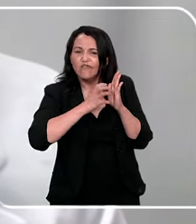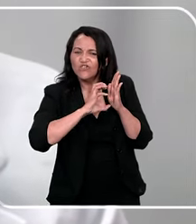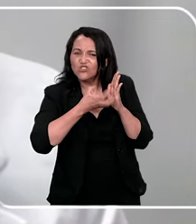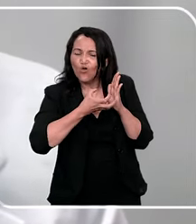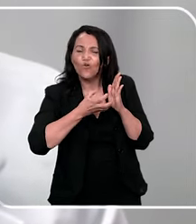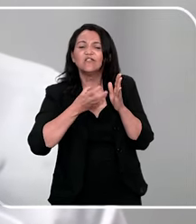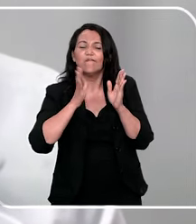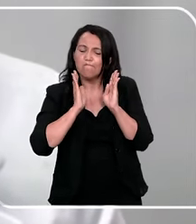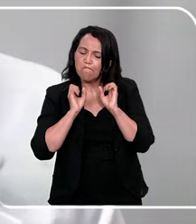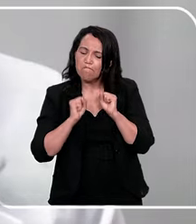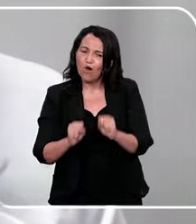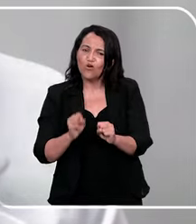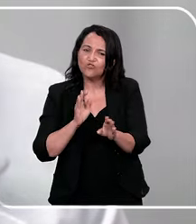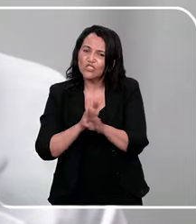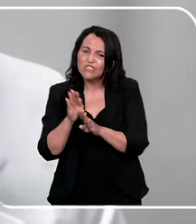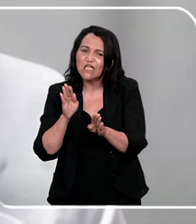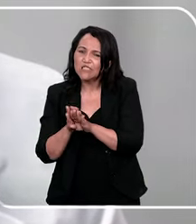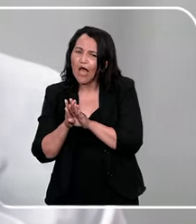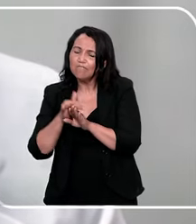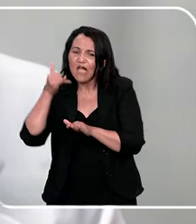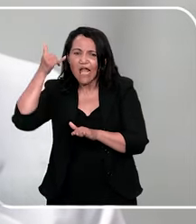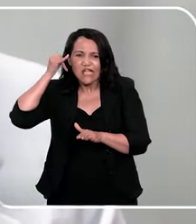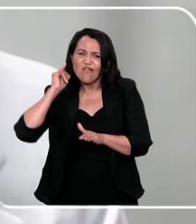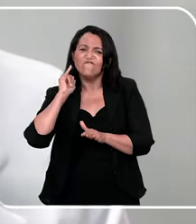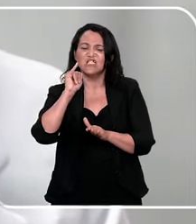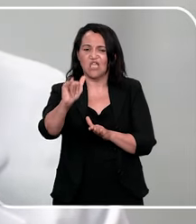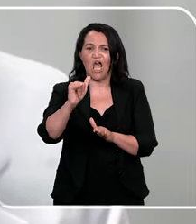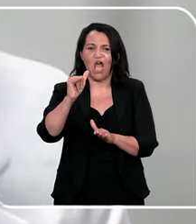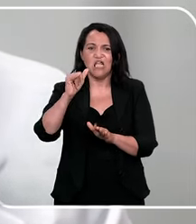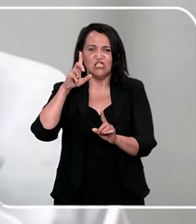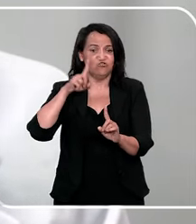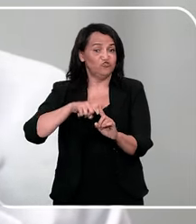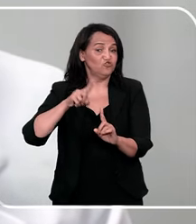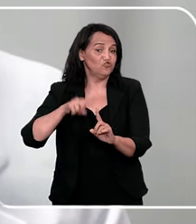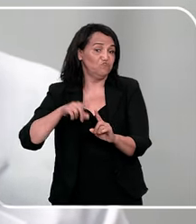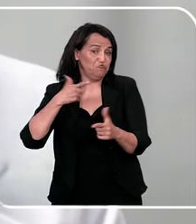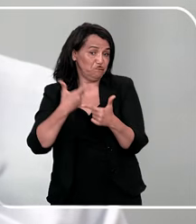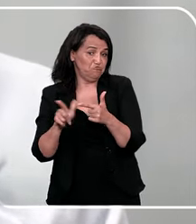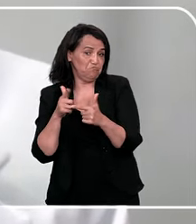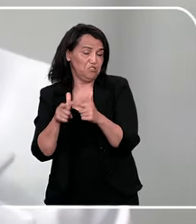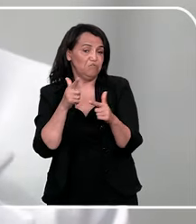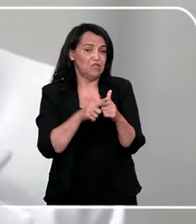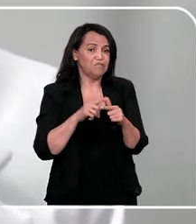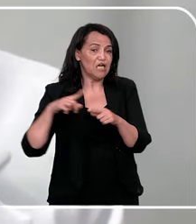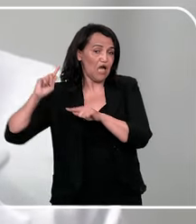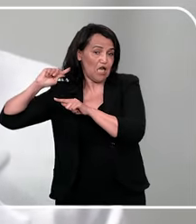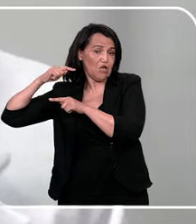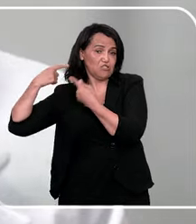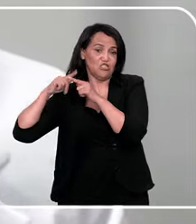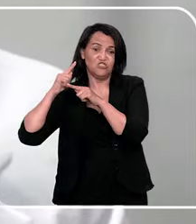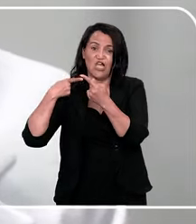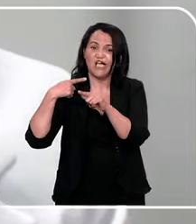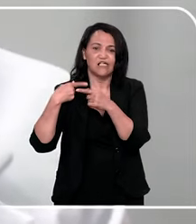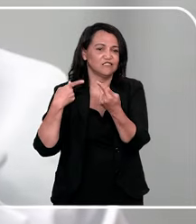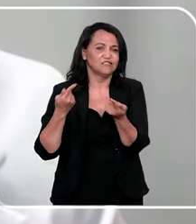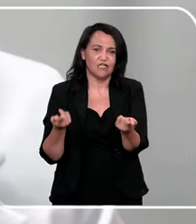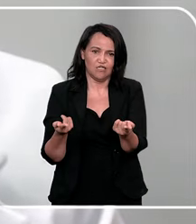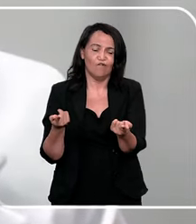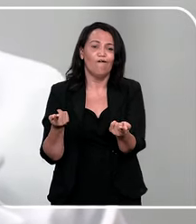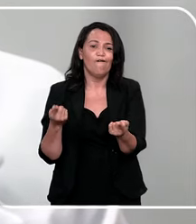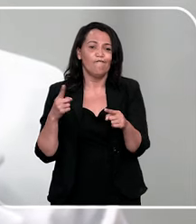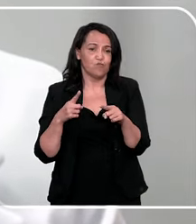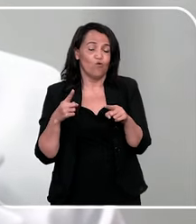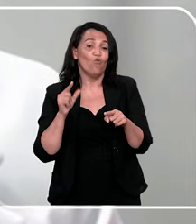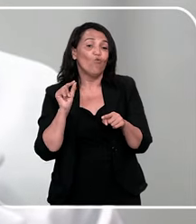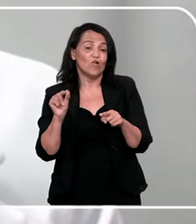podem orientá-los, para que a gente evite esse tipo de situação, porque na nossa geração, né, que foi, eu estou com